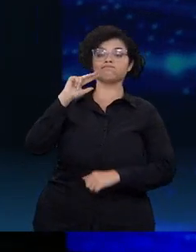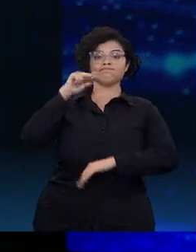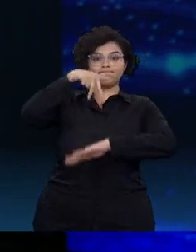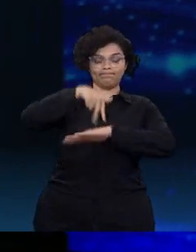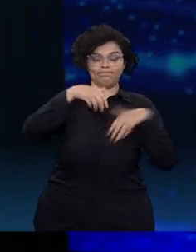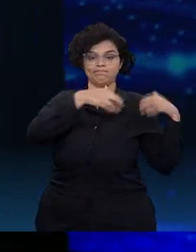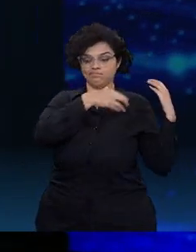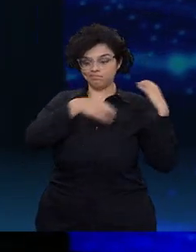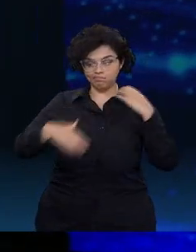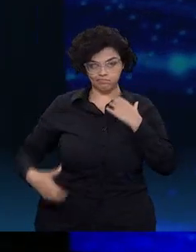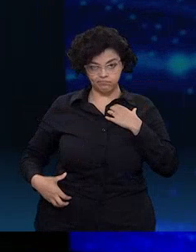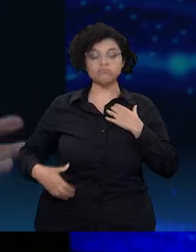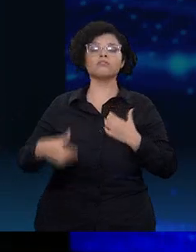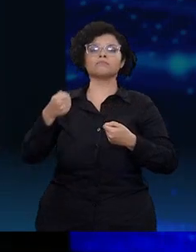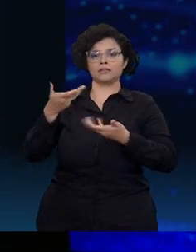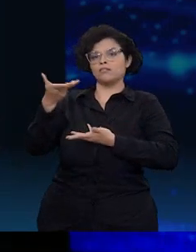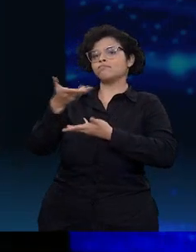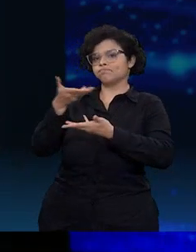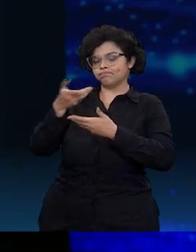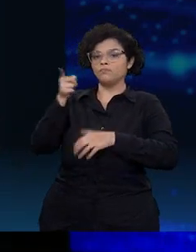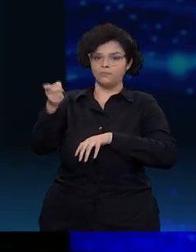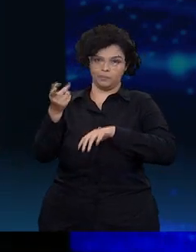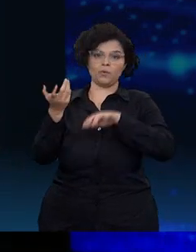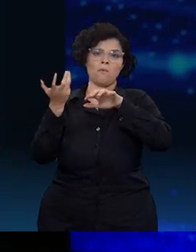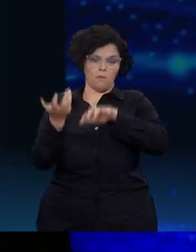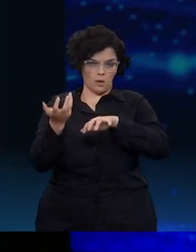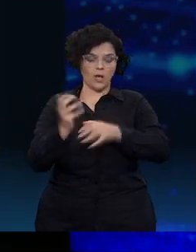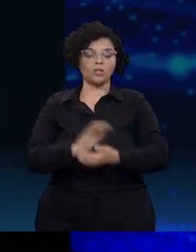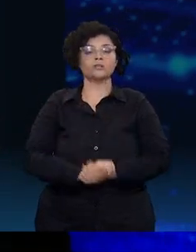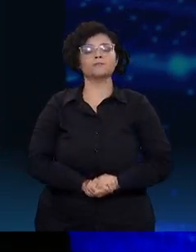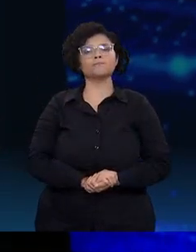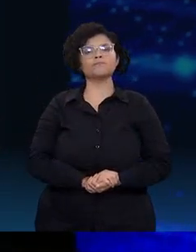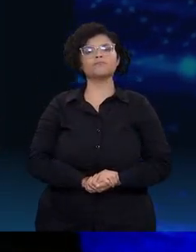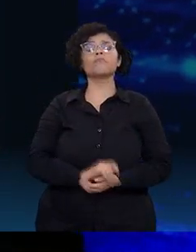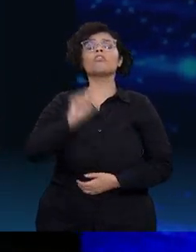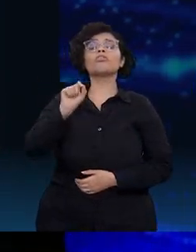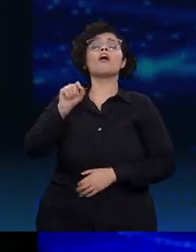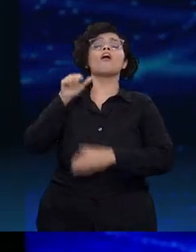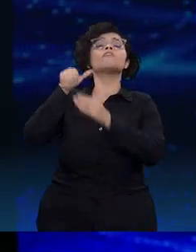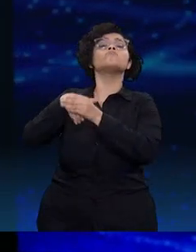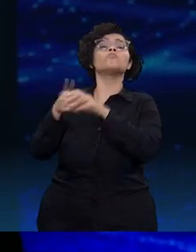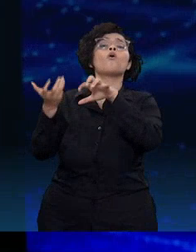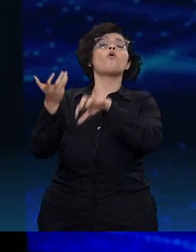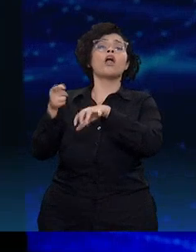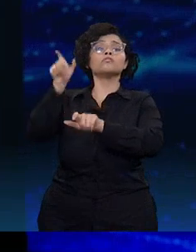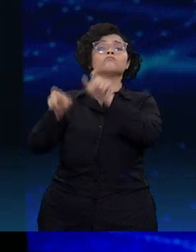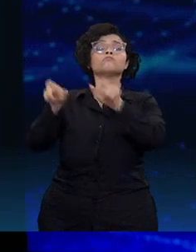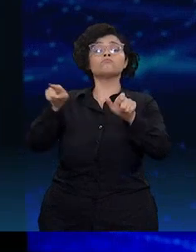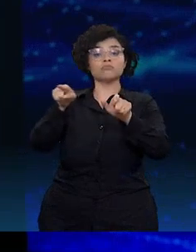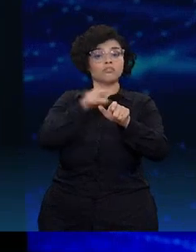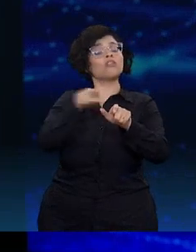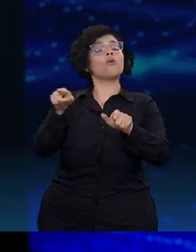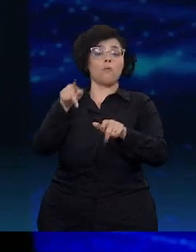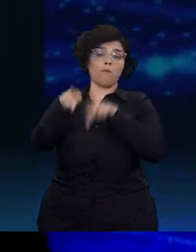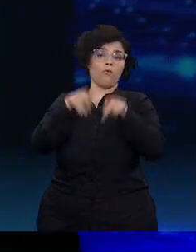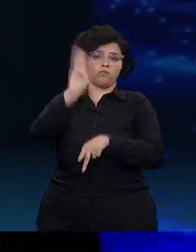governar e lidar com o Congresso que foi eleito. E quem elegeu o Congresso foi o povo brasileiro. Se os